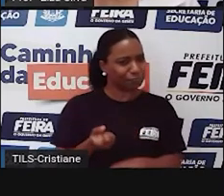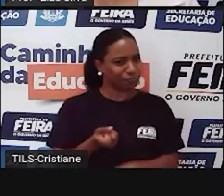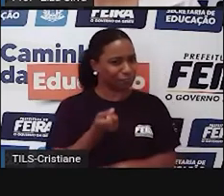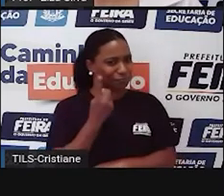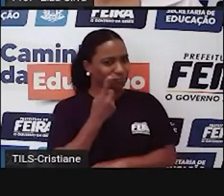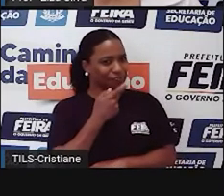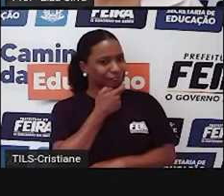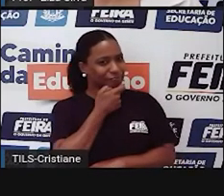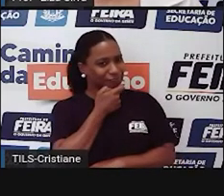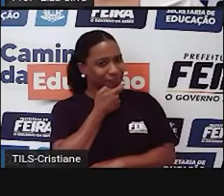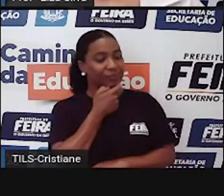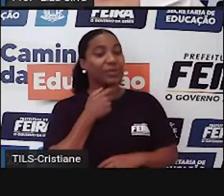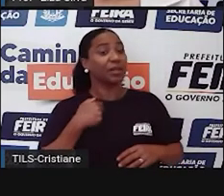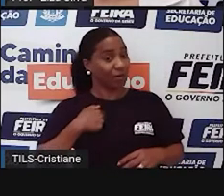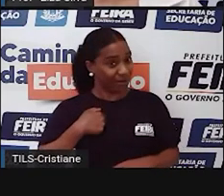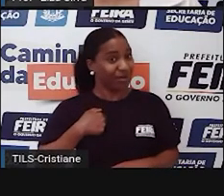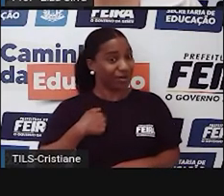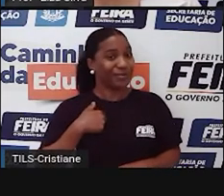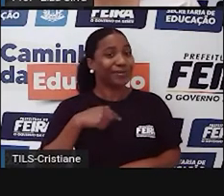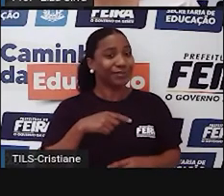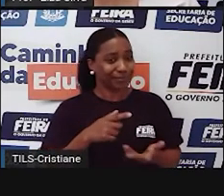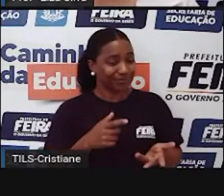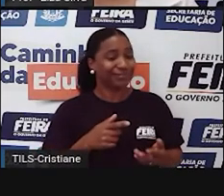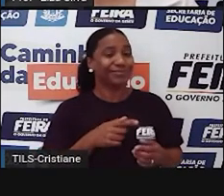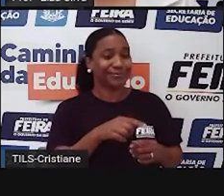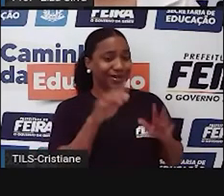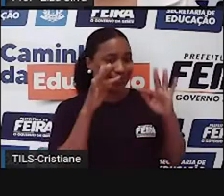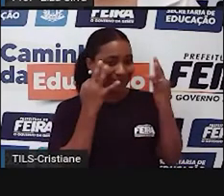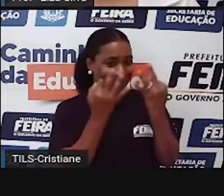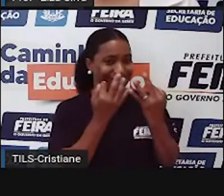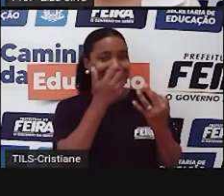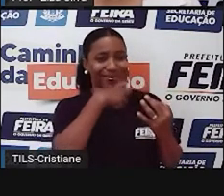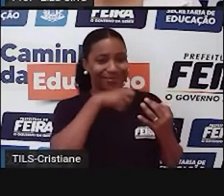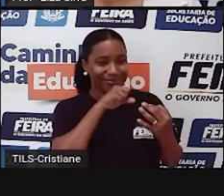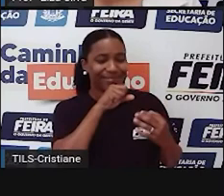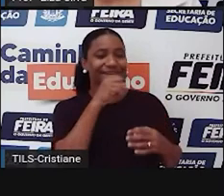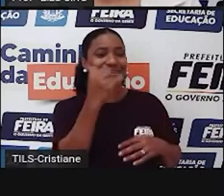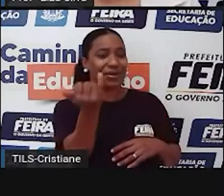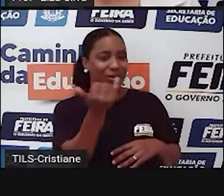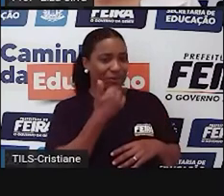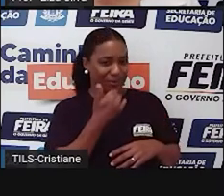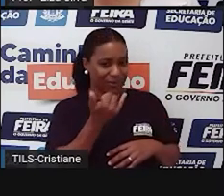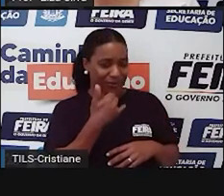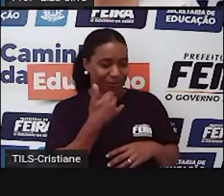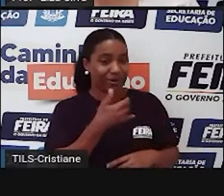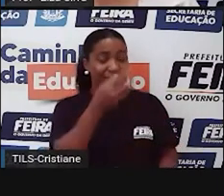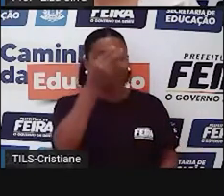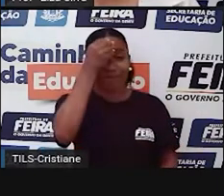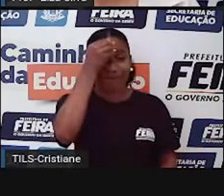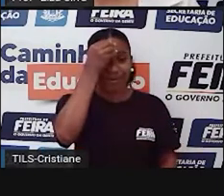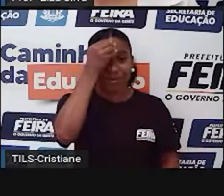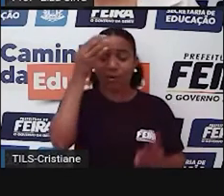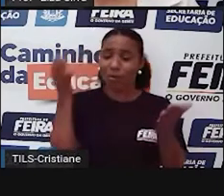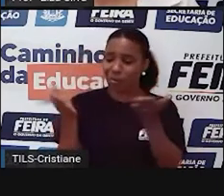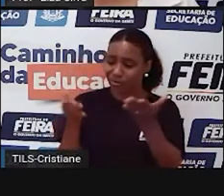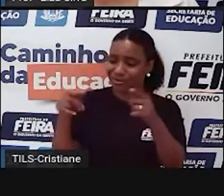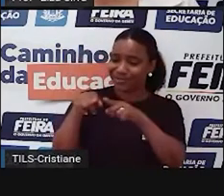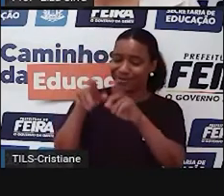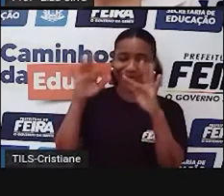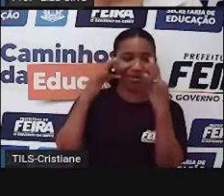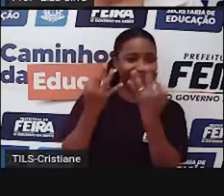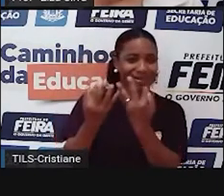provérbios e, até hoje, eu os repito em minha casa quando quero transmitir algum ensinamento ou conselho para os meus